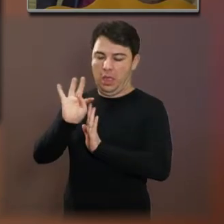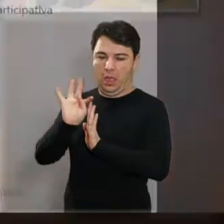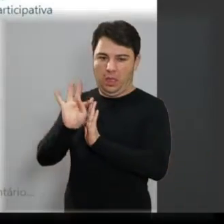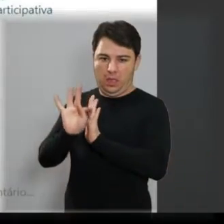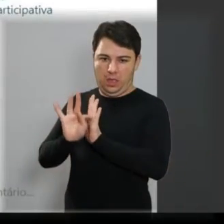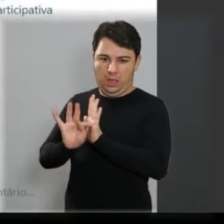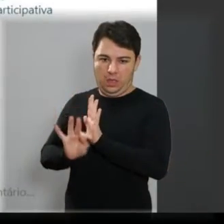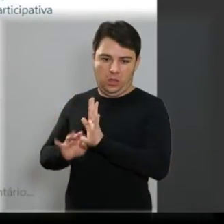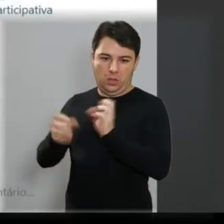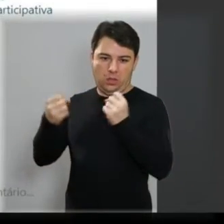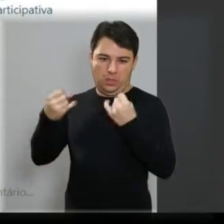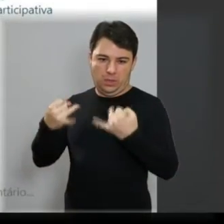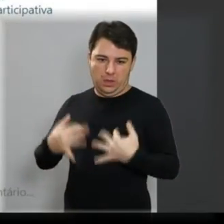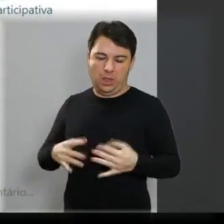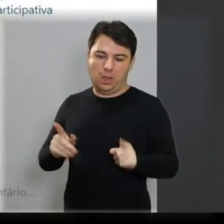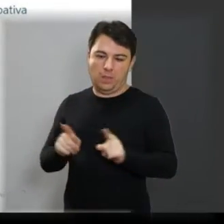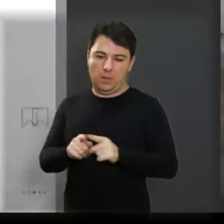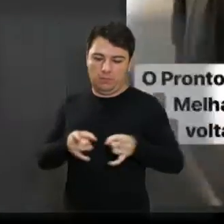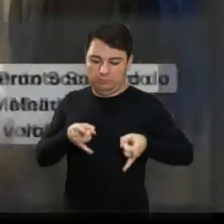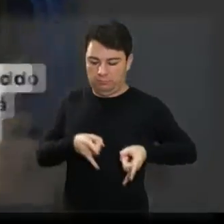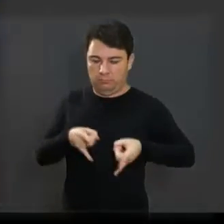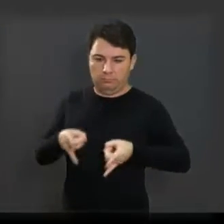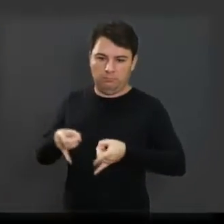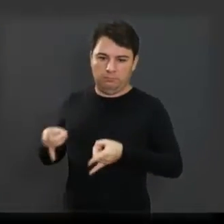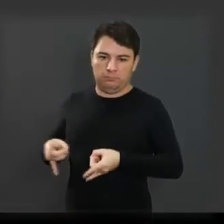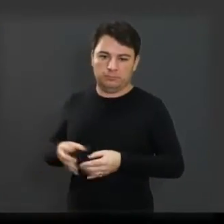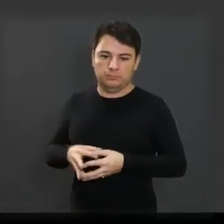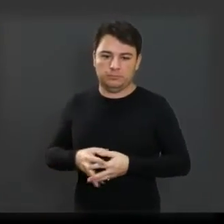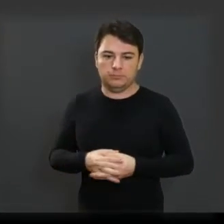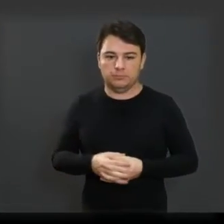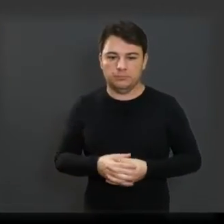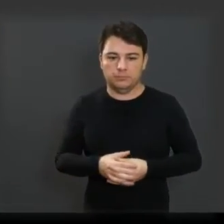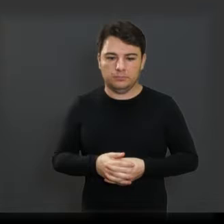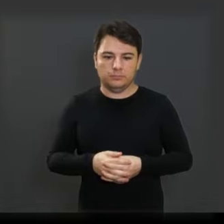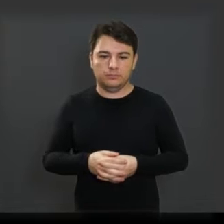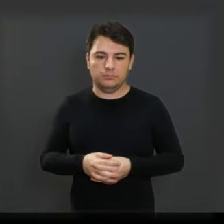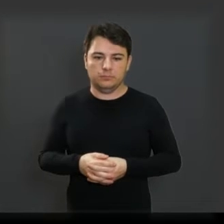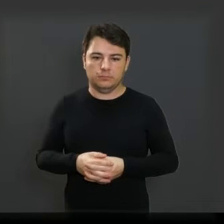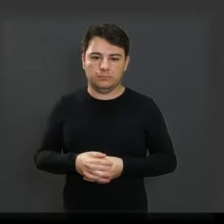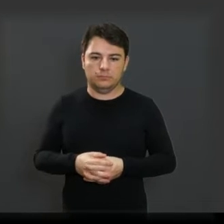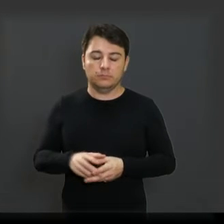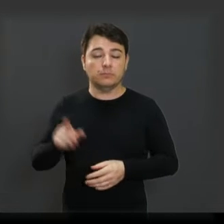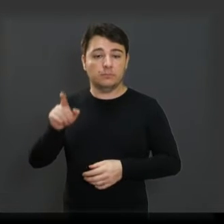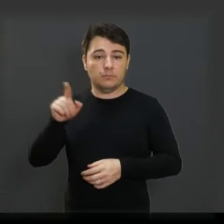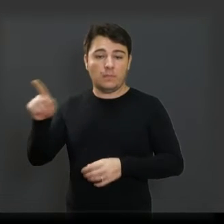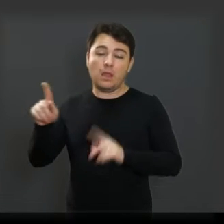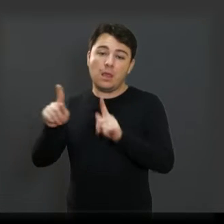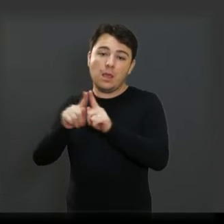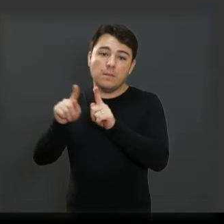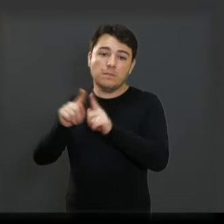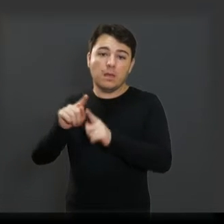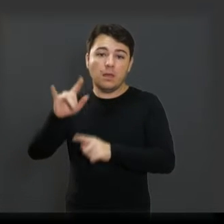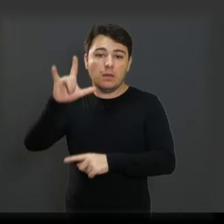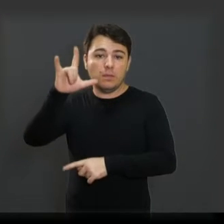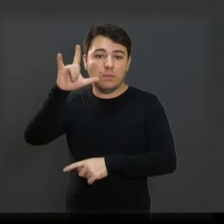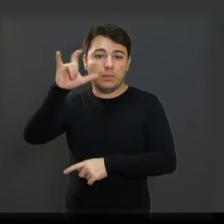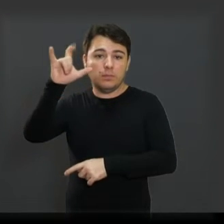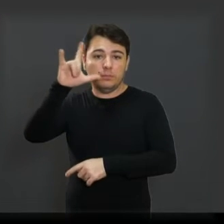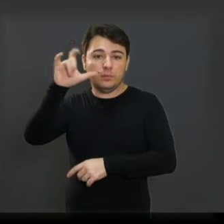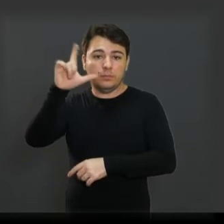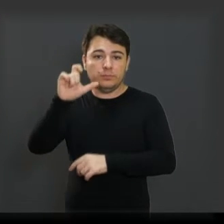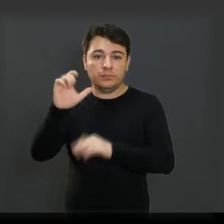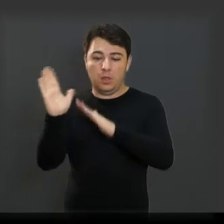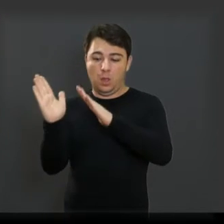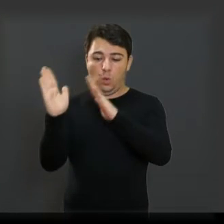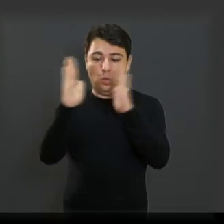inclusive, dos leitos. Pode passar a próxima foto, por favor? Aí também é o Stories, que está aí o